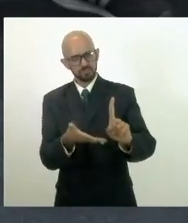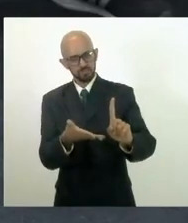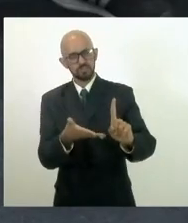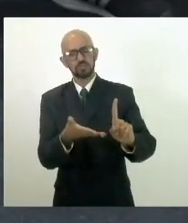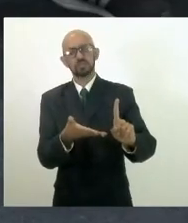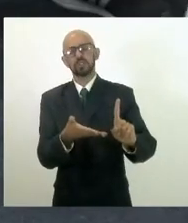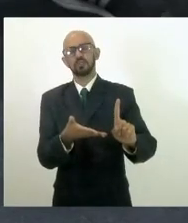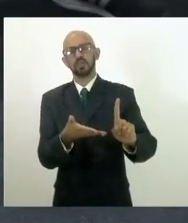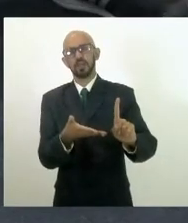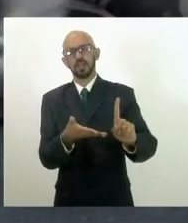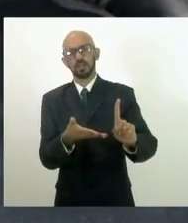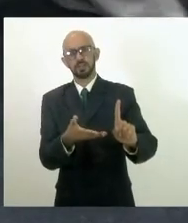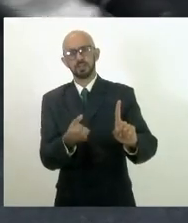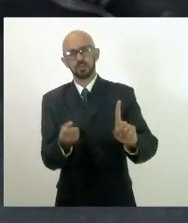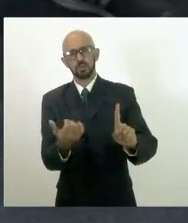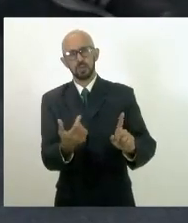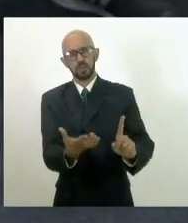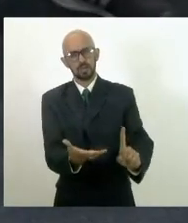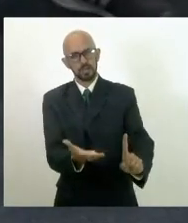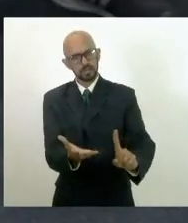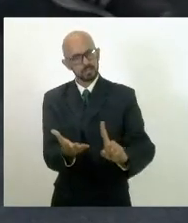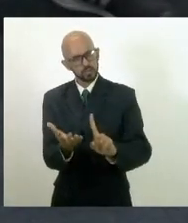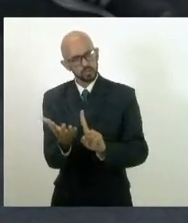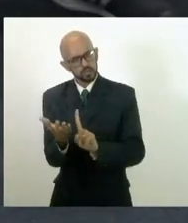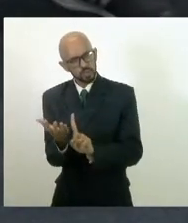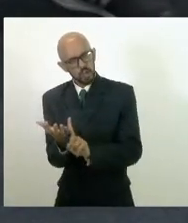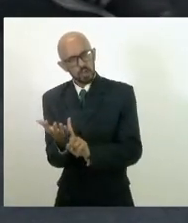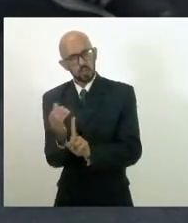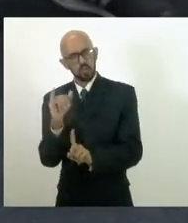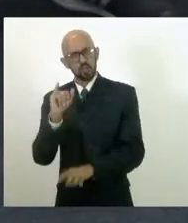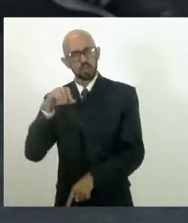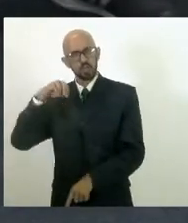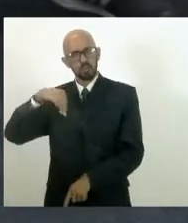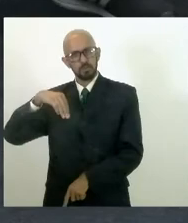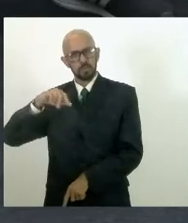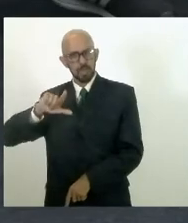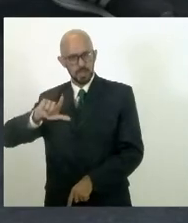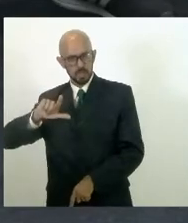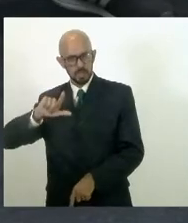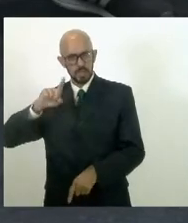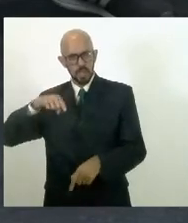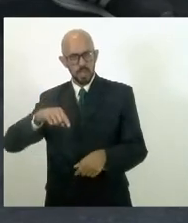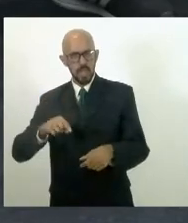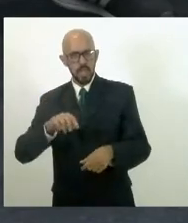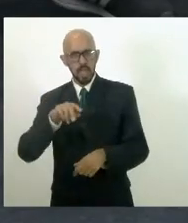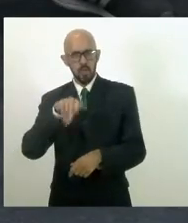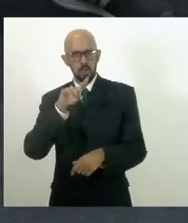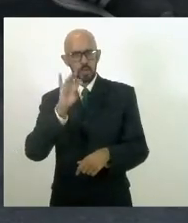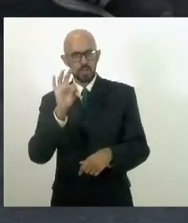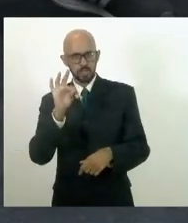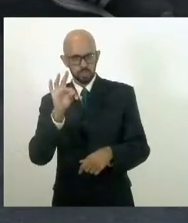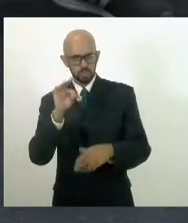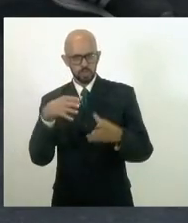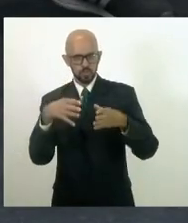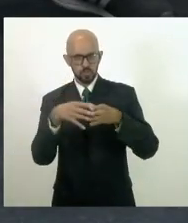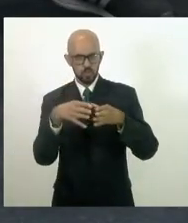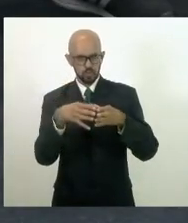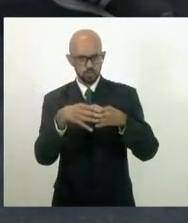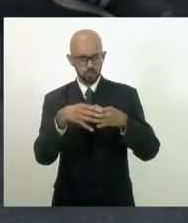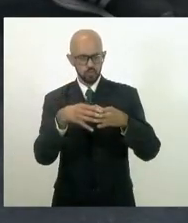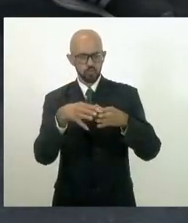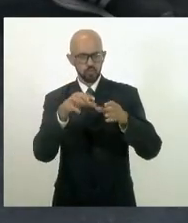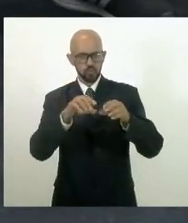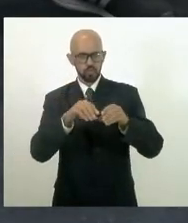são atendidas no Instituto Médico Legal. trata-se de um kit, de uma roupa a ser